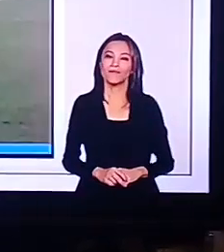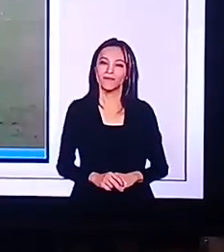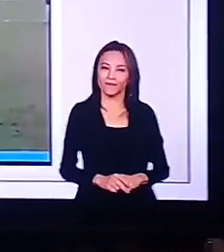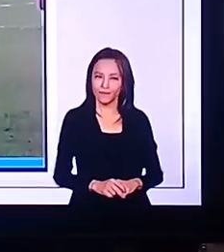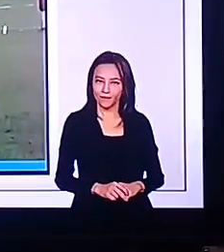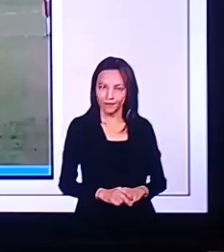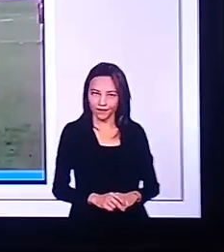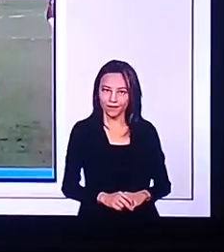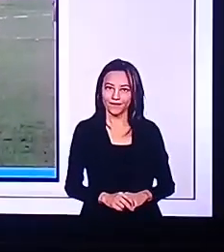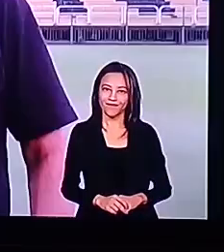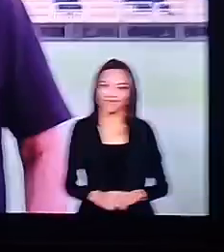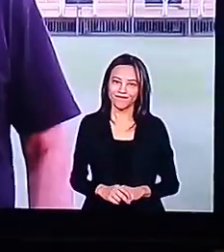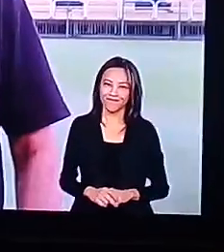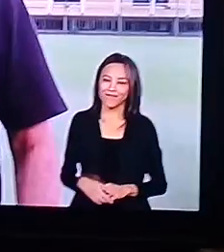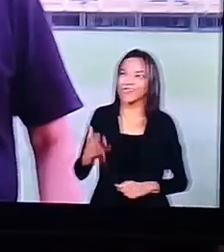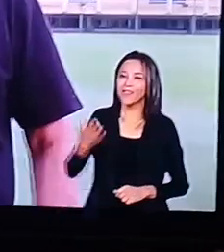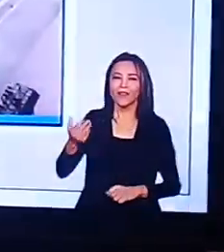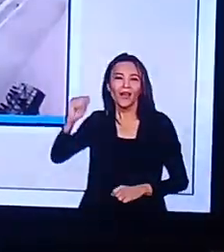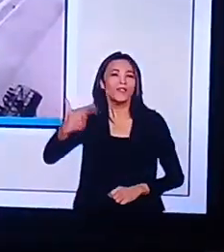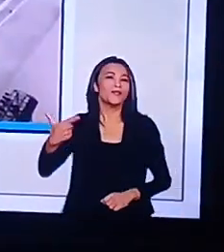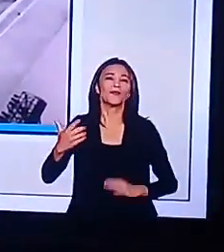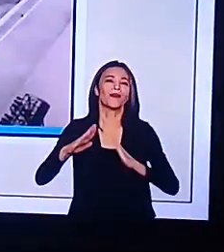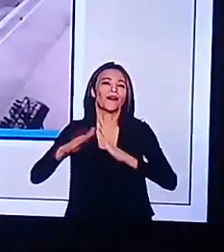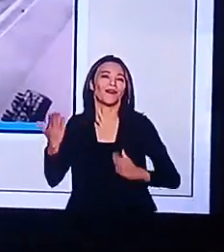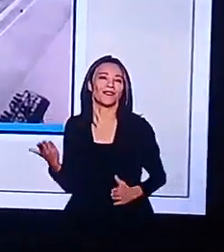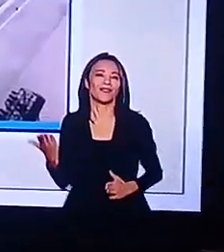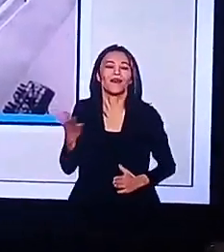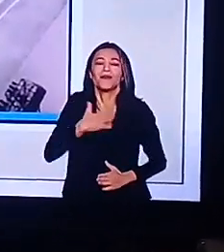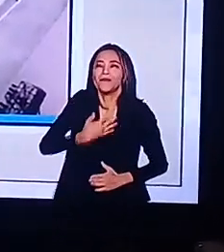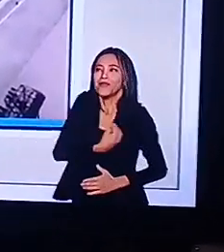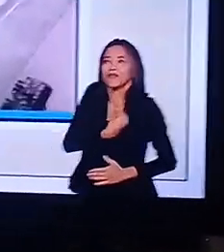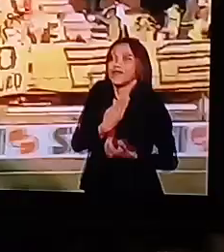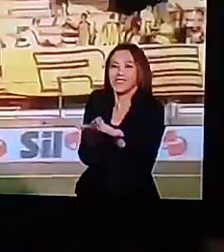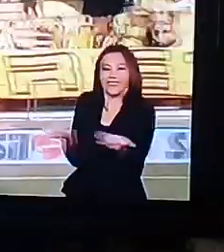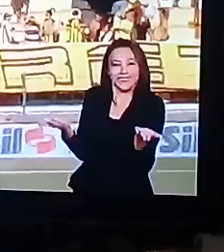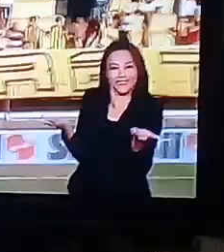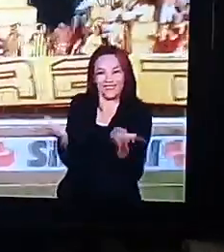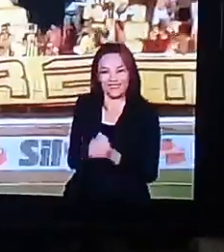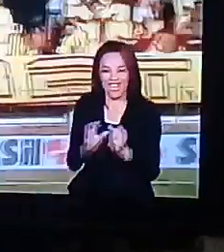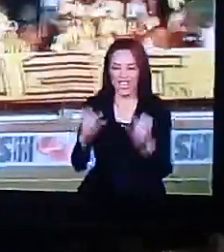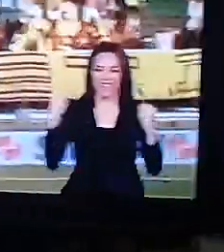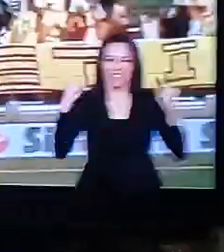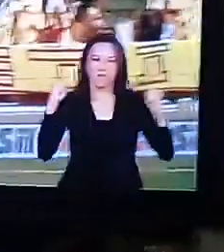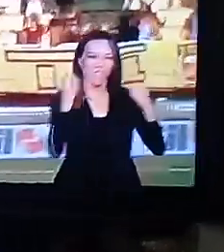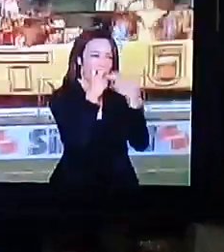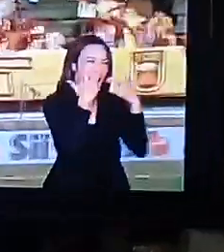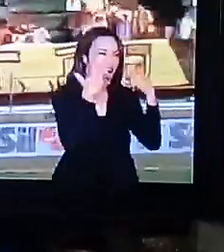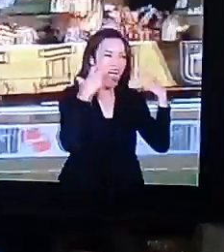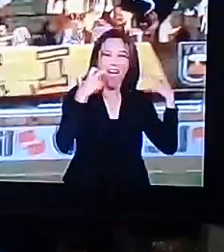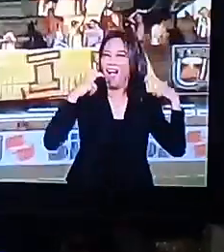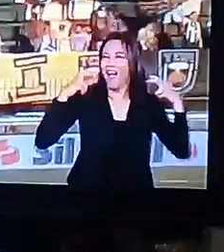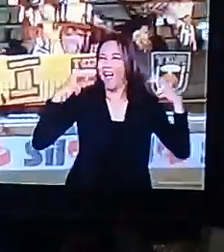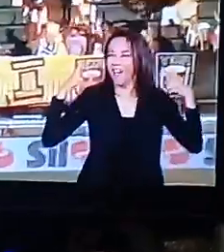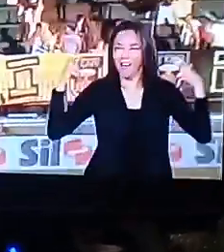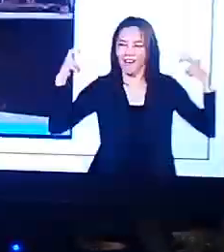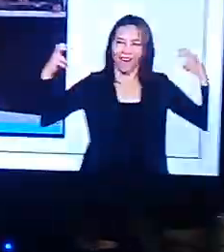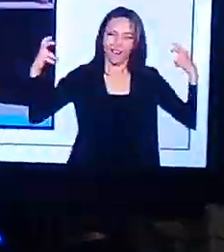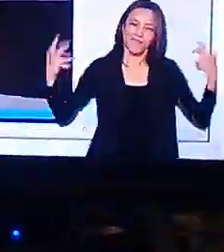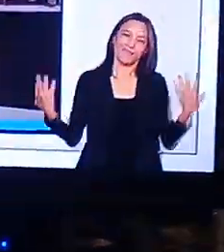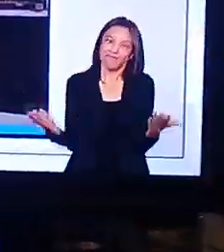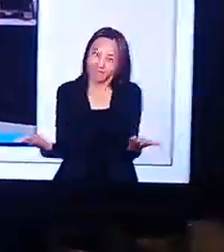Interessante Que a compultura Uma medicina chinesa De 900 anos Antes de Cristo